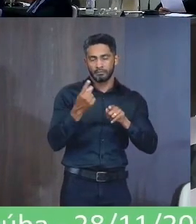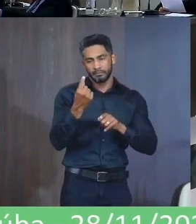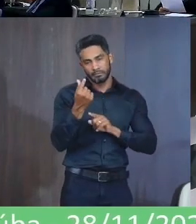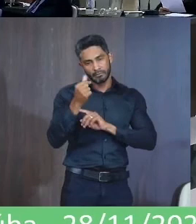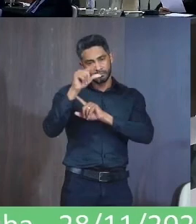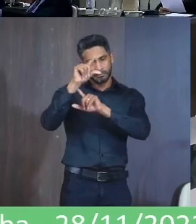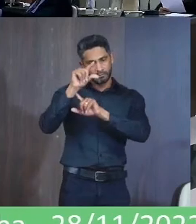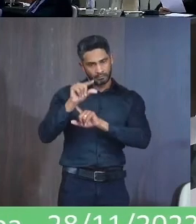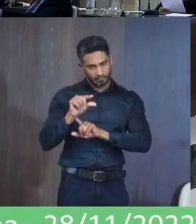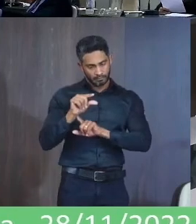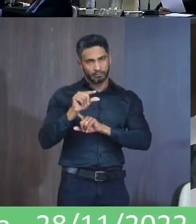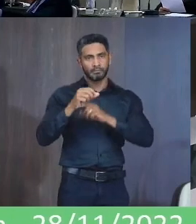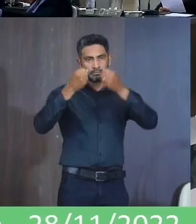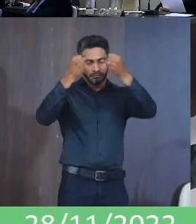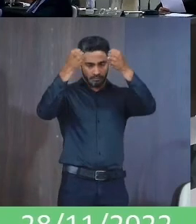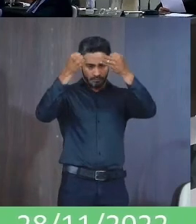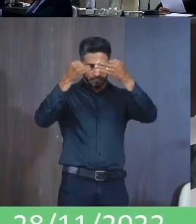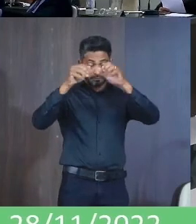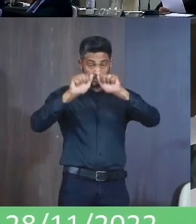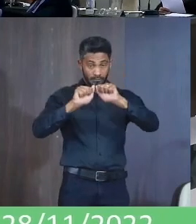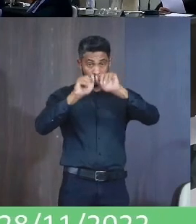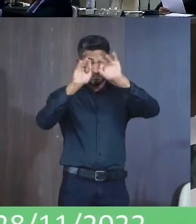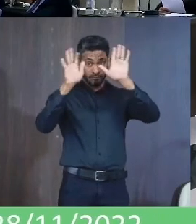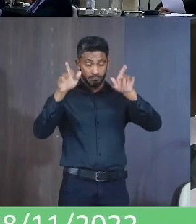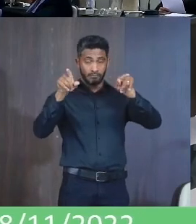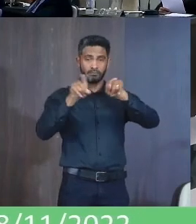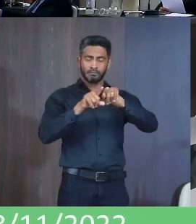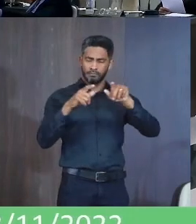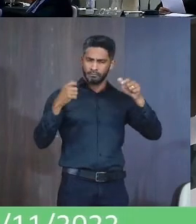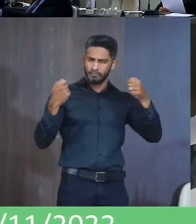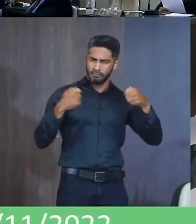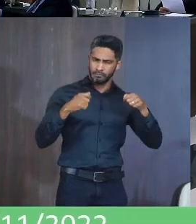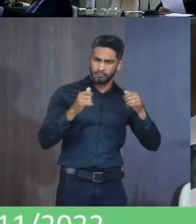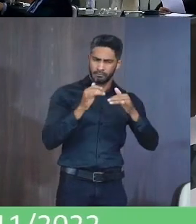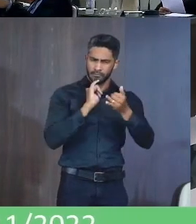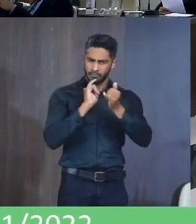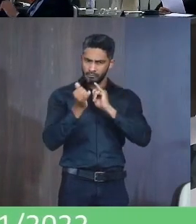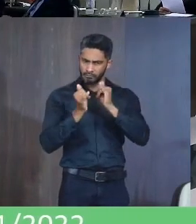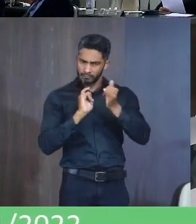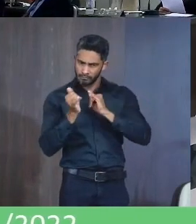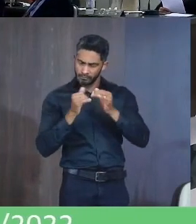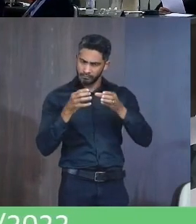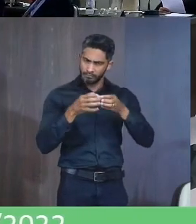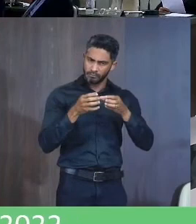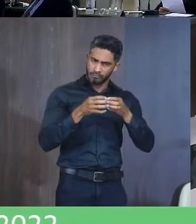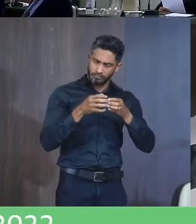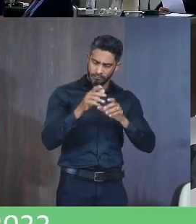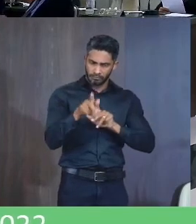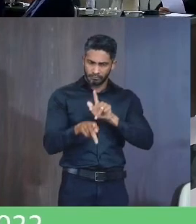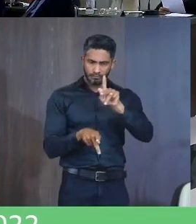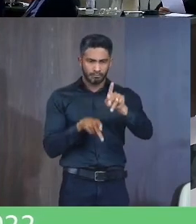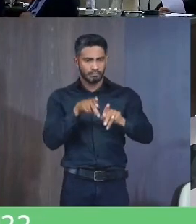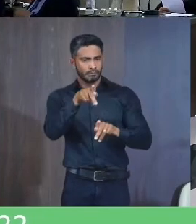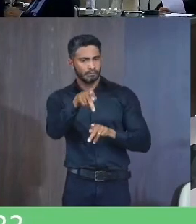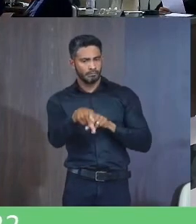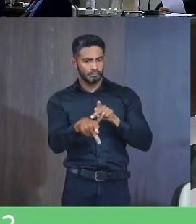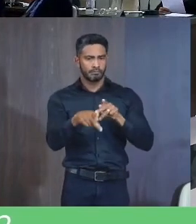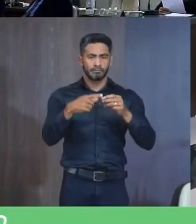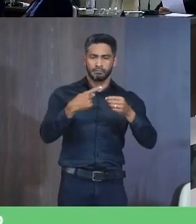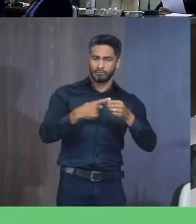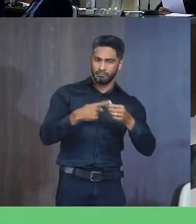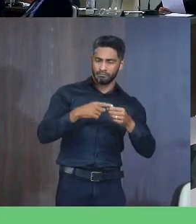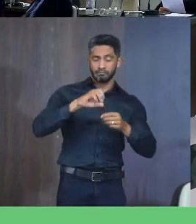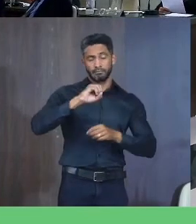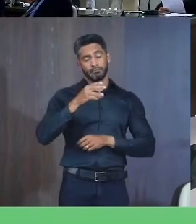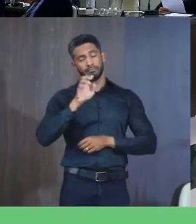Esclareço Também Da necessidade Do envio De informações Pelos órgãos Públicos Distritais E ou municipais